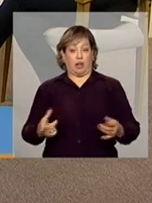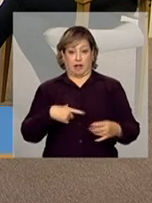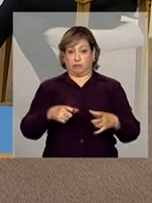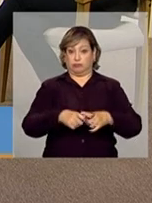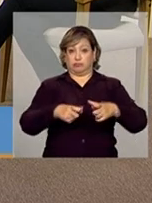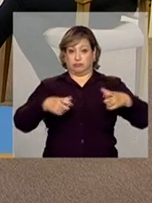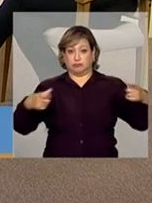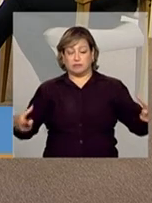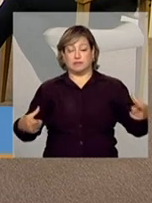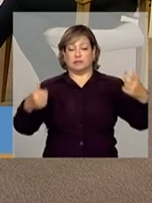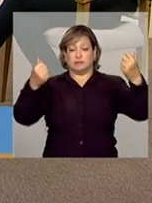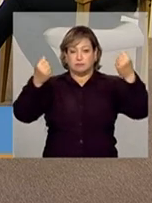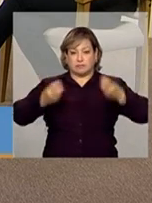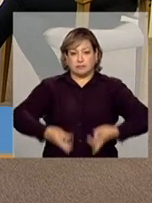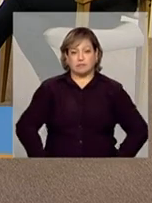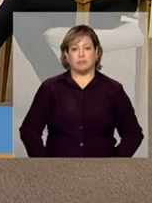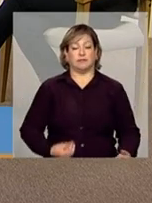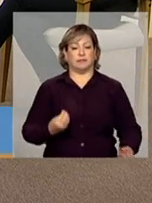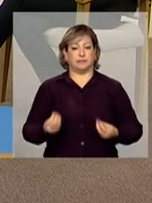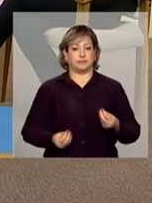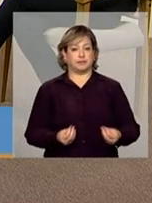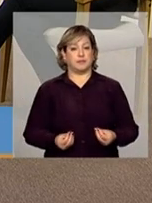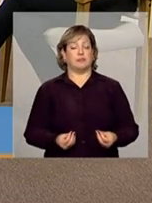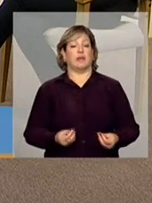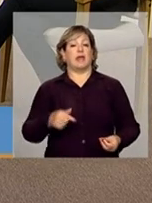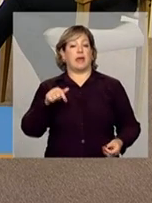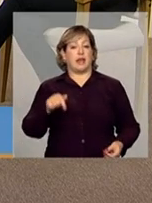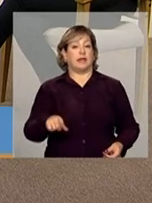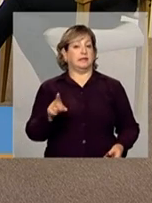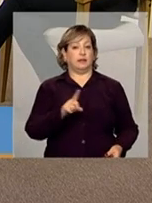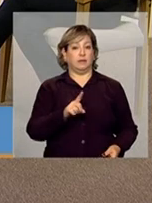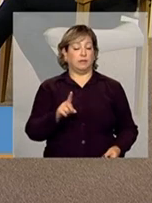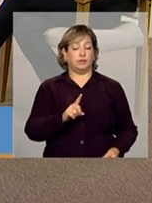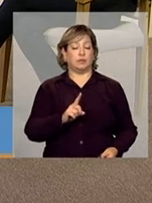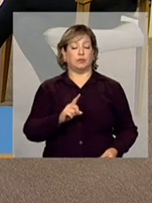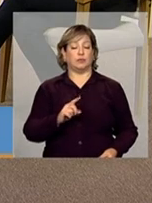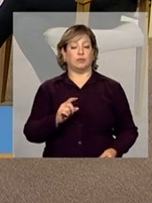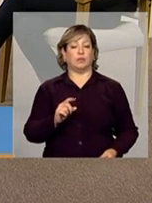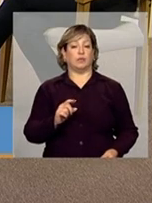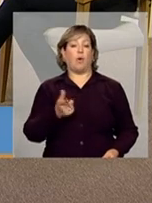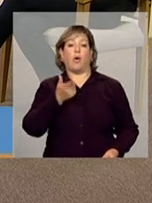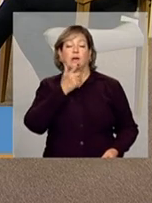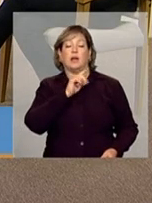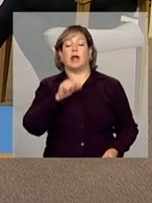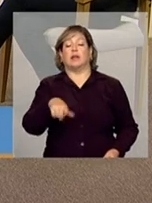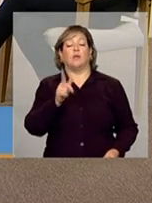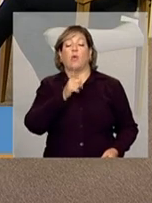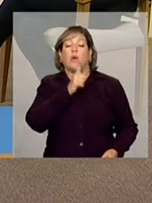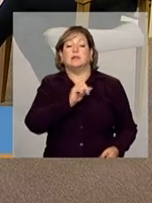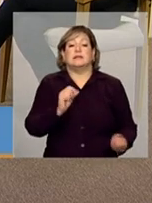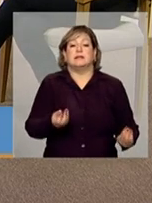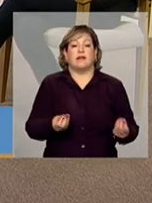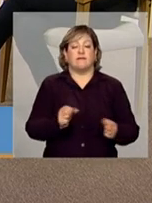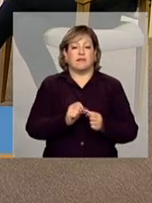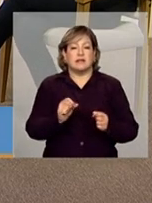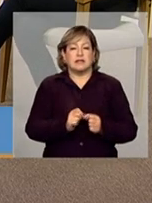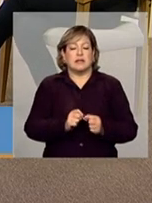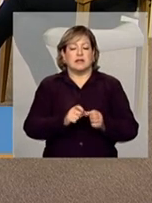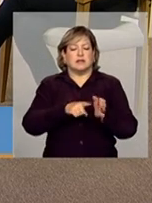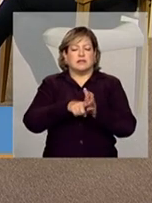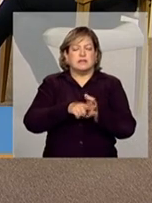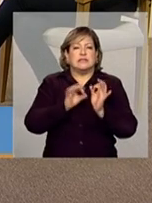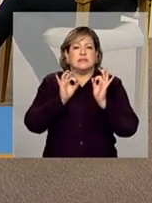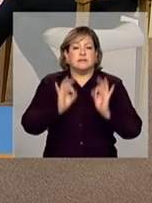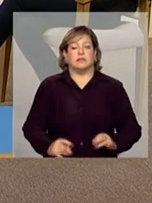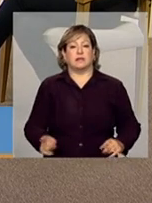registro mais detalhado das situações, ela não é, ela não consegue fazer um diagnóstico preciso. São indícios